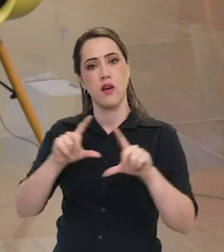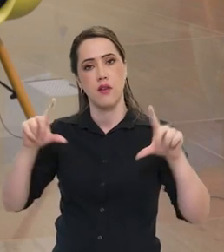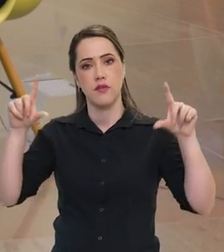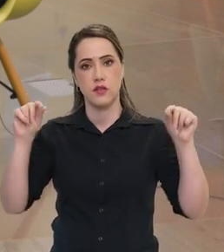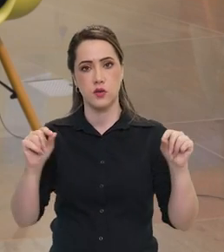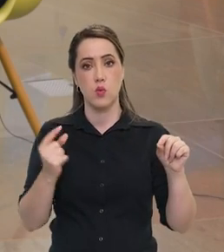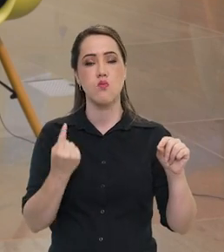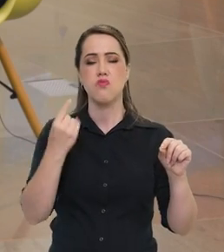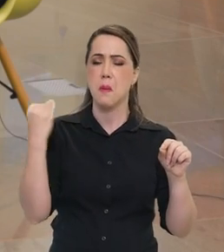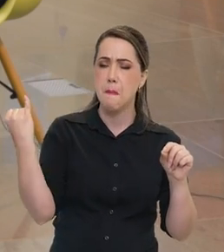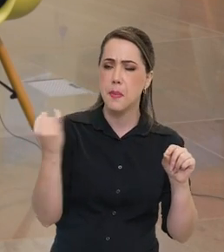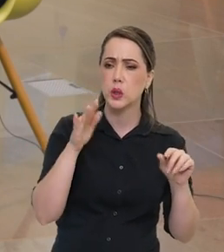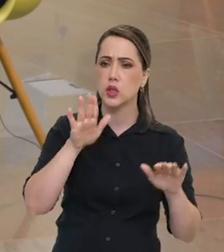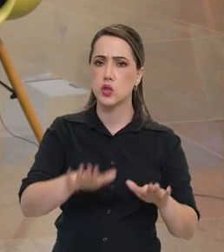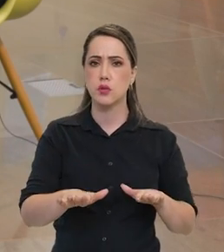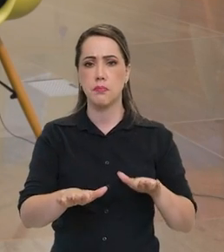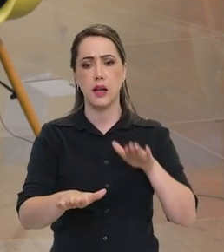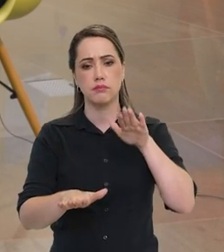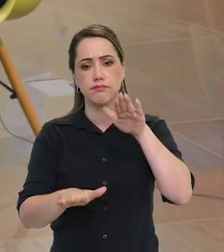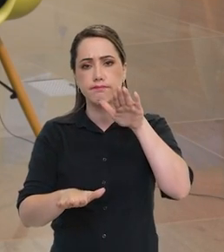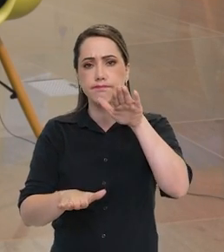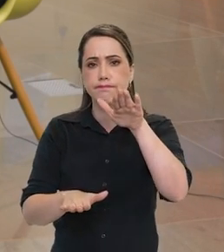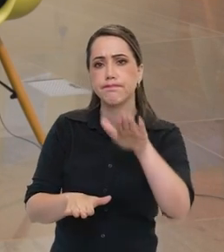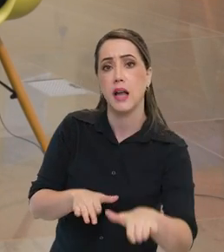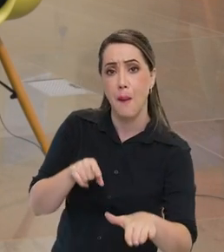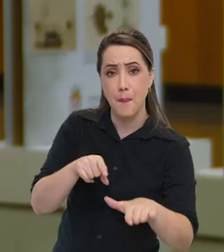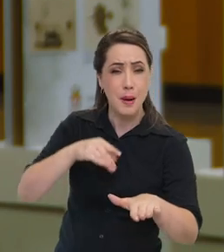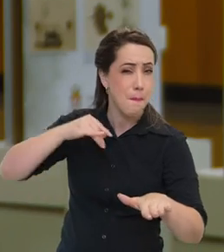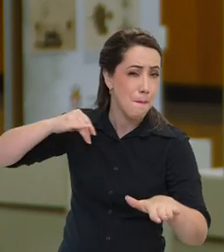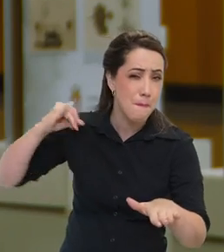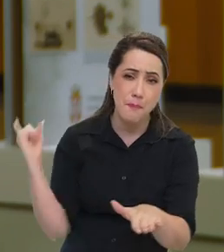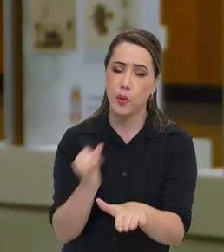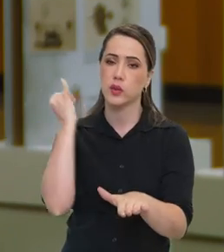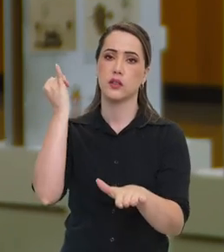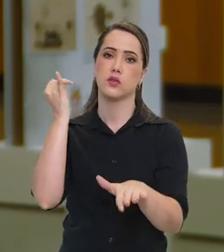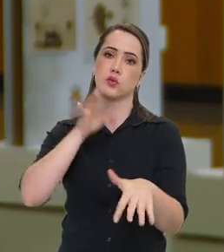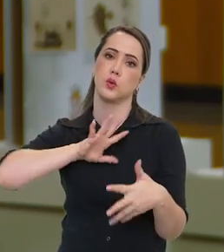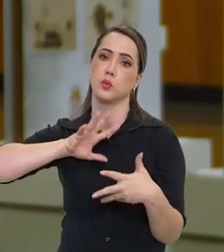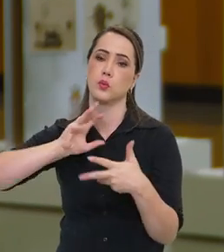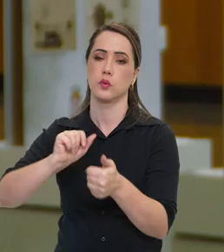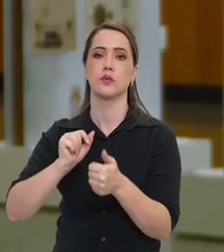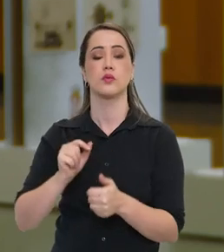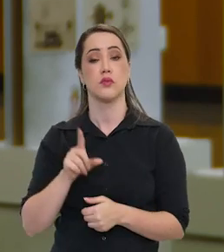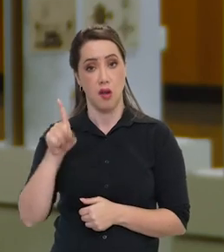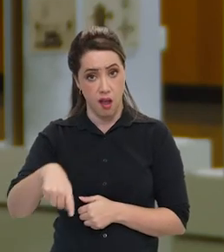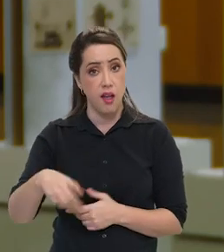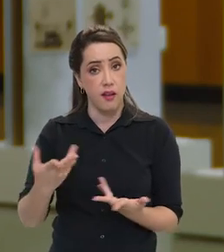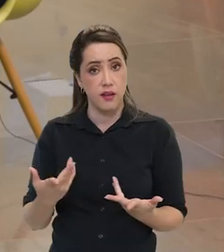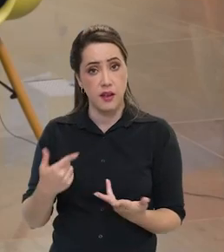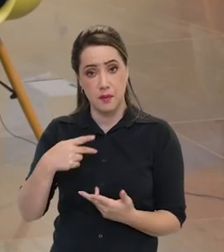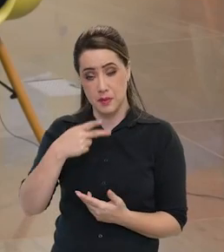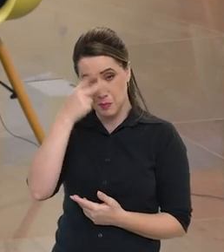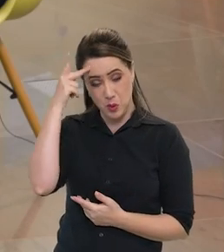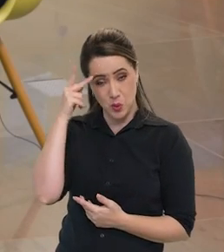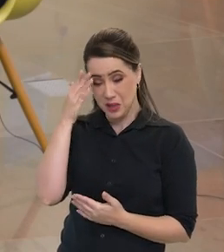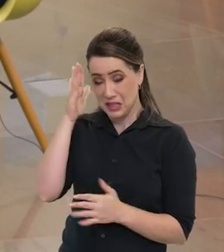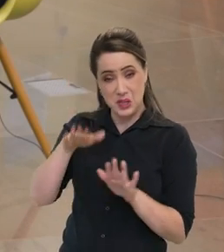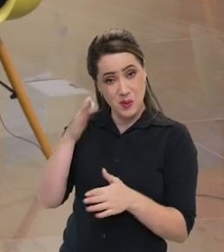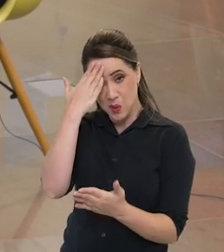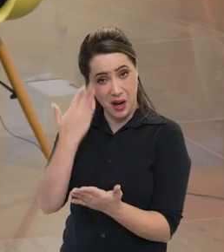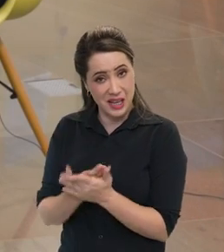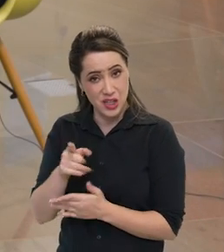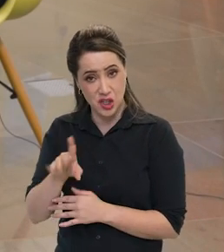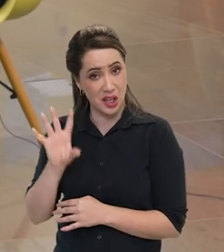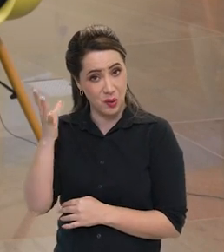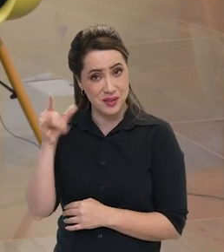foi um grande passo para a humanidade, apesar de um pequeno passo lá. foi mesmo um grande avanço. Apesar de ter gente que não acredita até